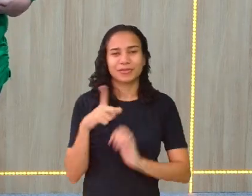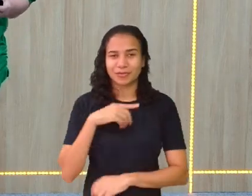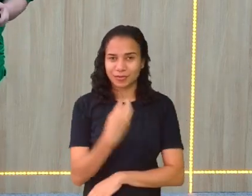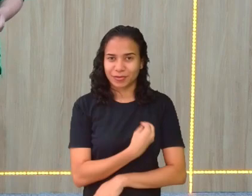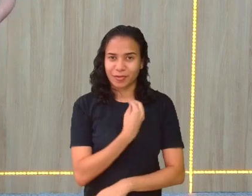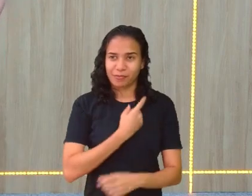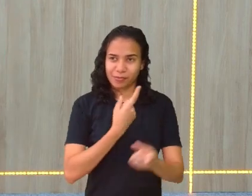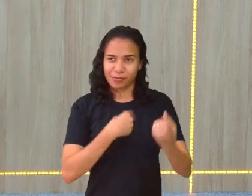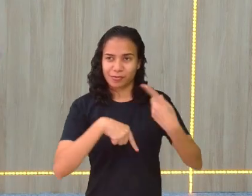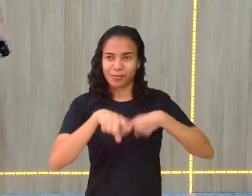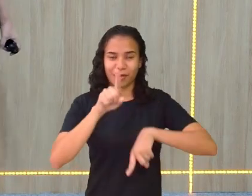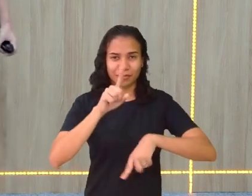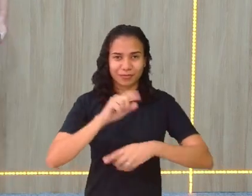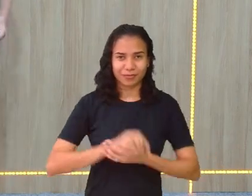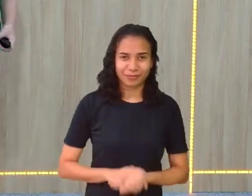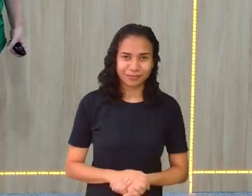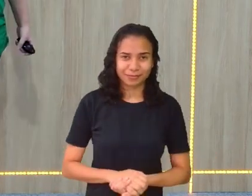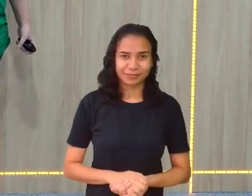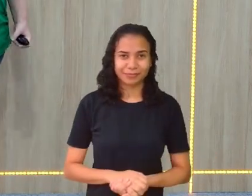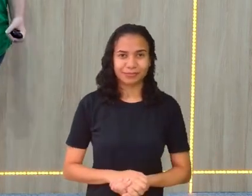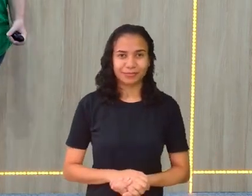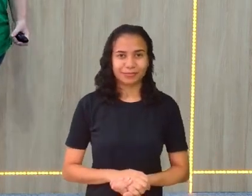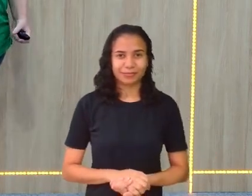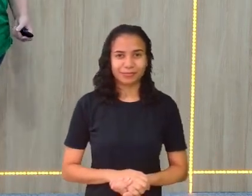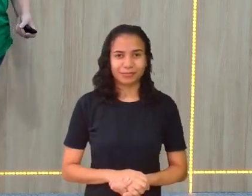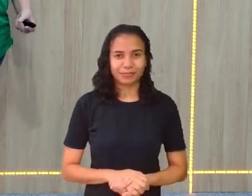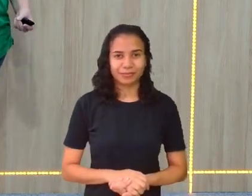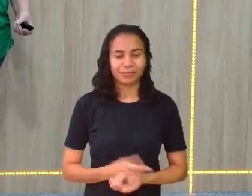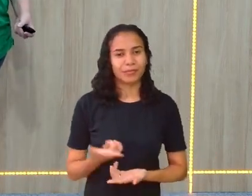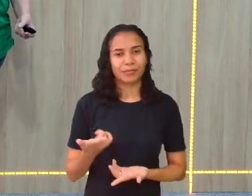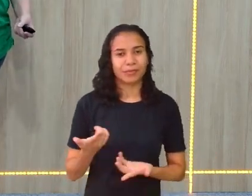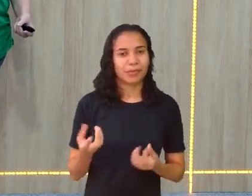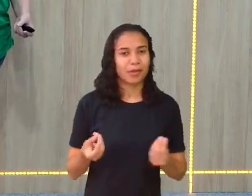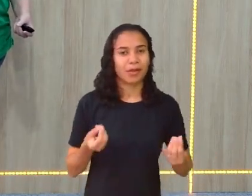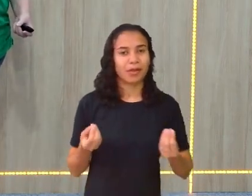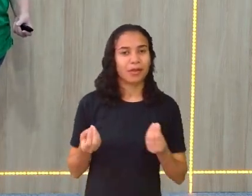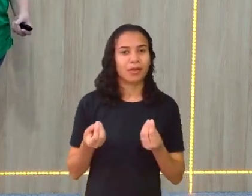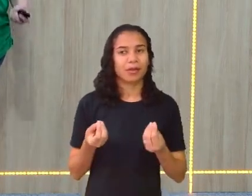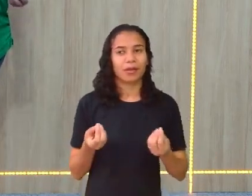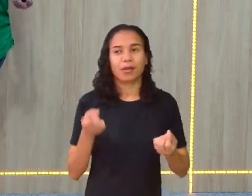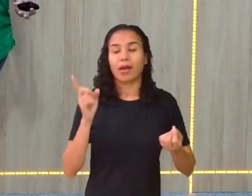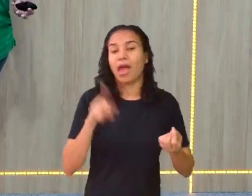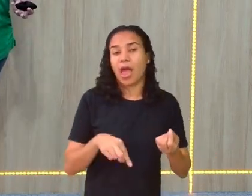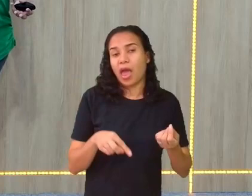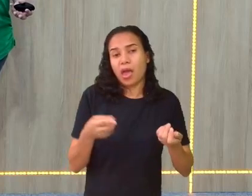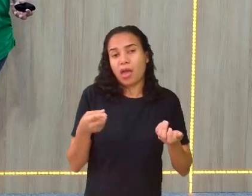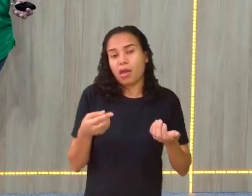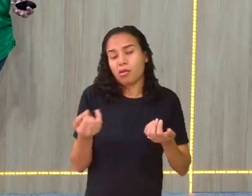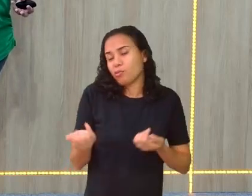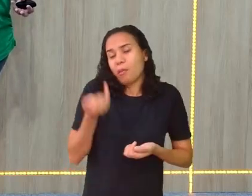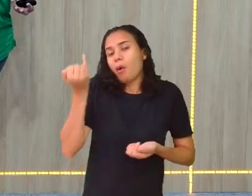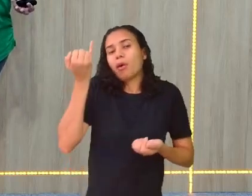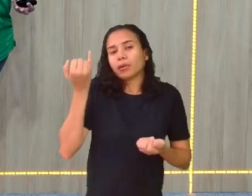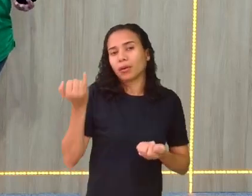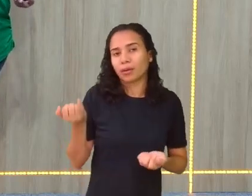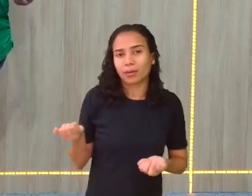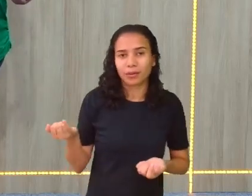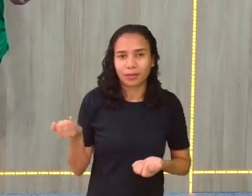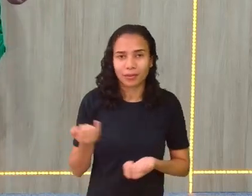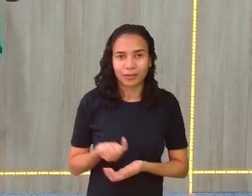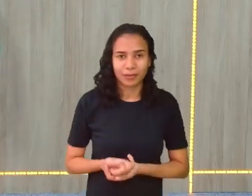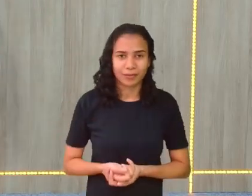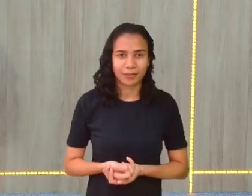vocês vão comemorar. sabe? Não, é indiferente para